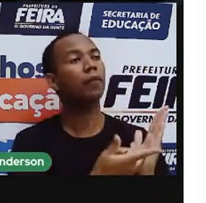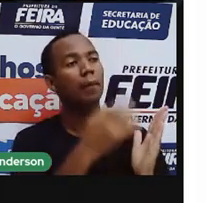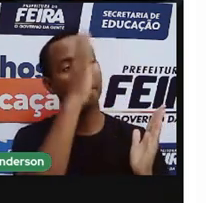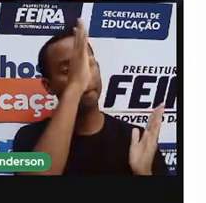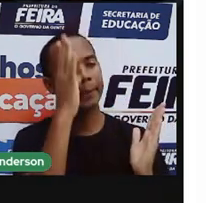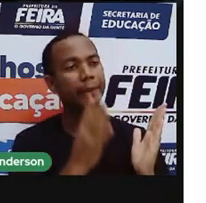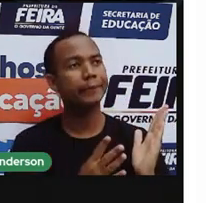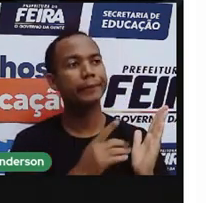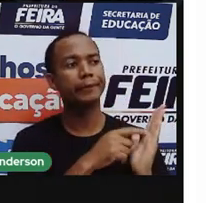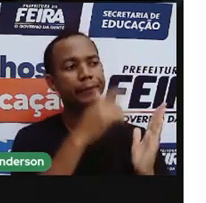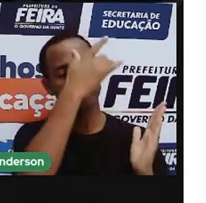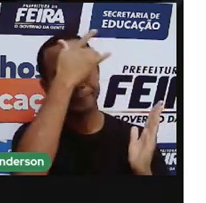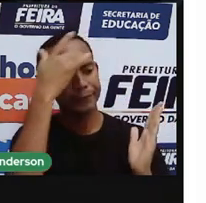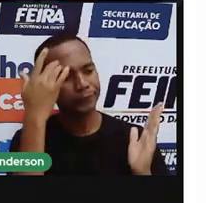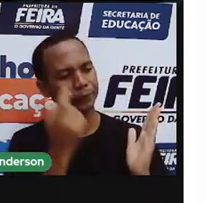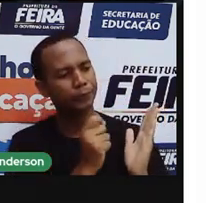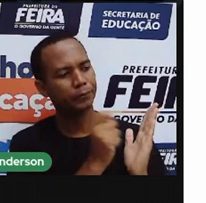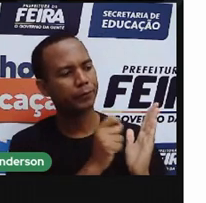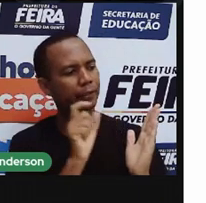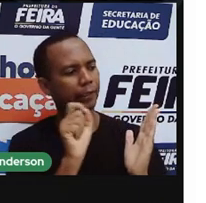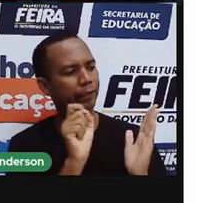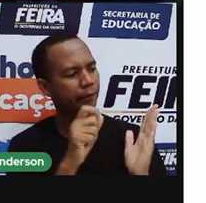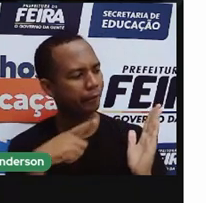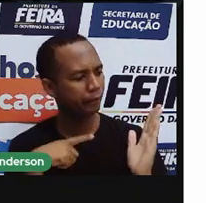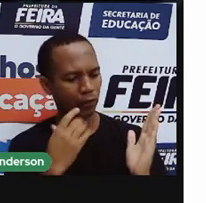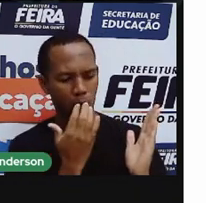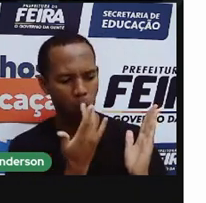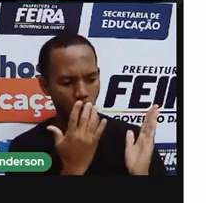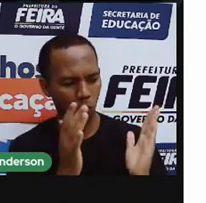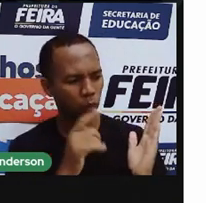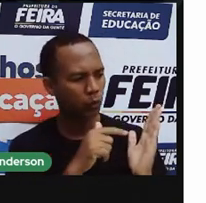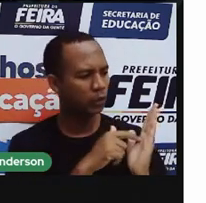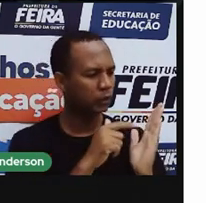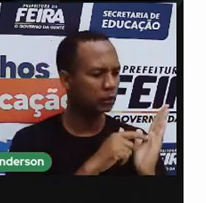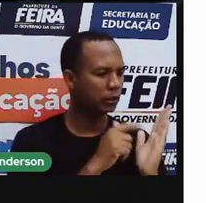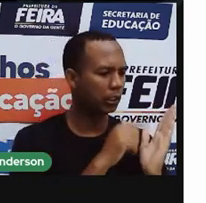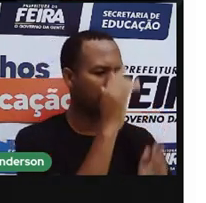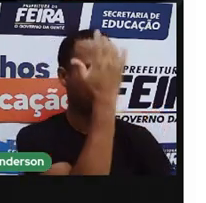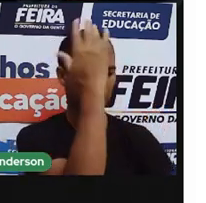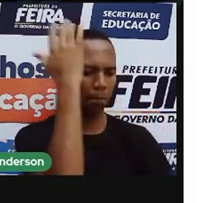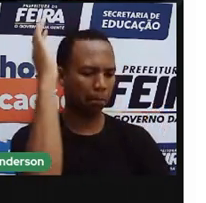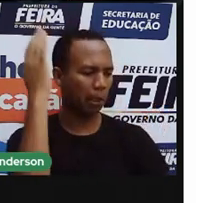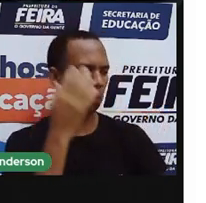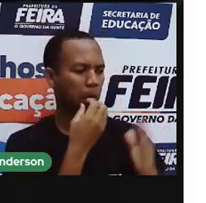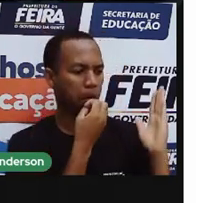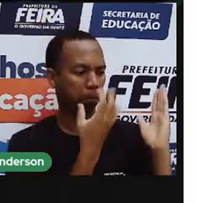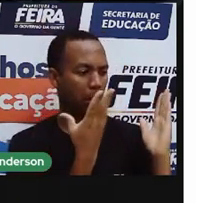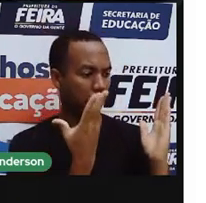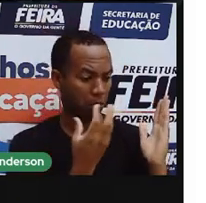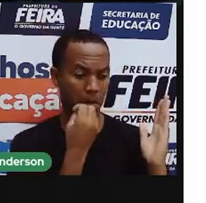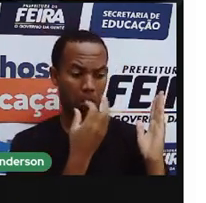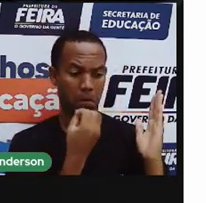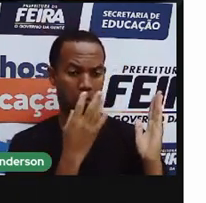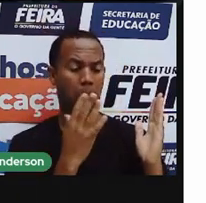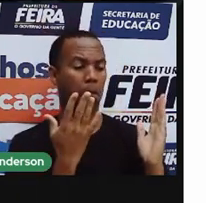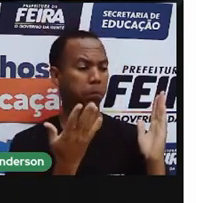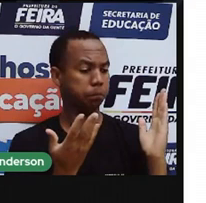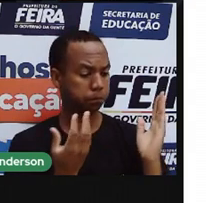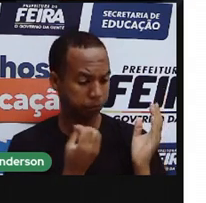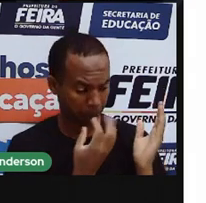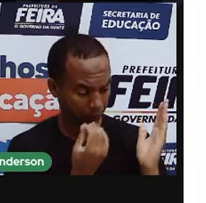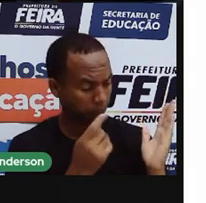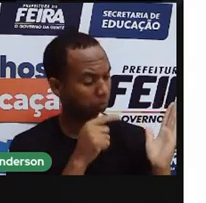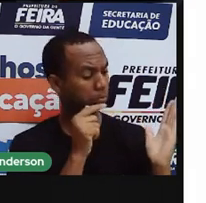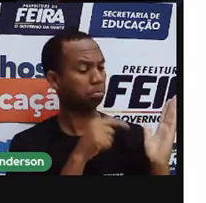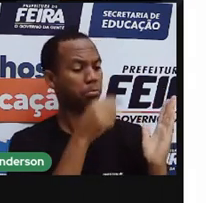encontramos pessoas assim, aqui tem ouro, aqui tem o pau-brasil, que é uma madeira riquíssima. E é a